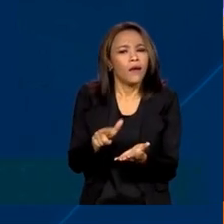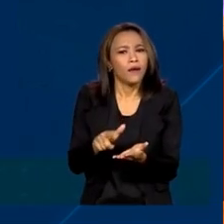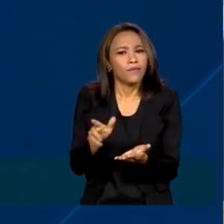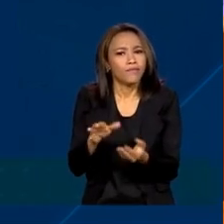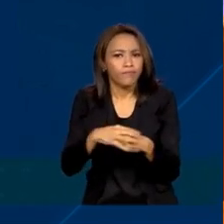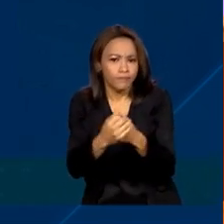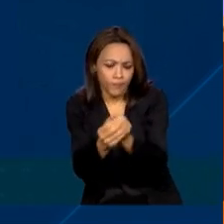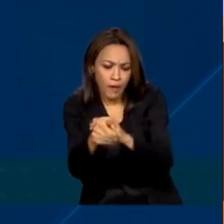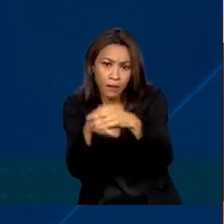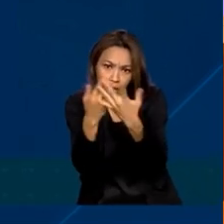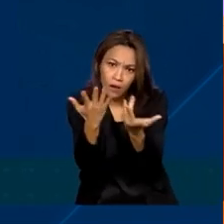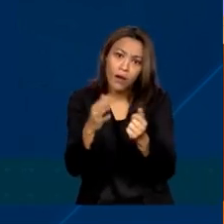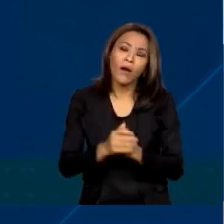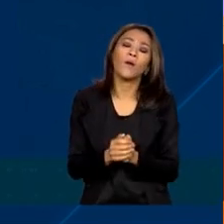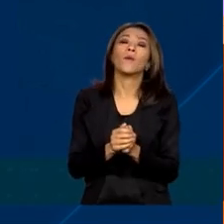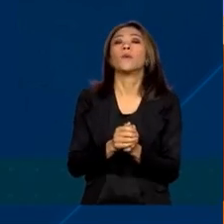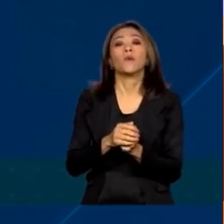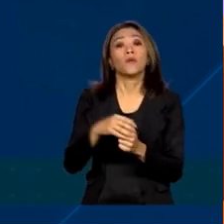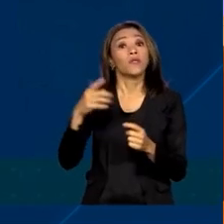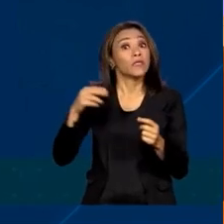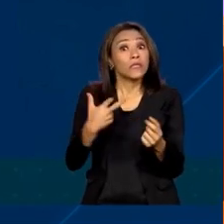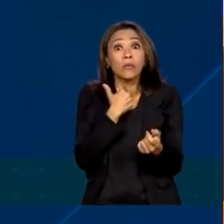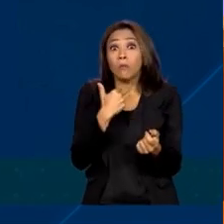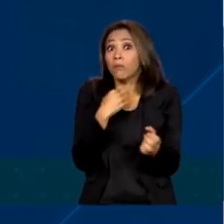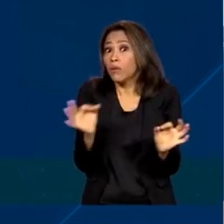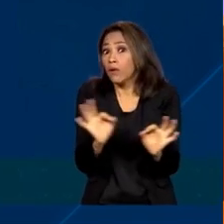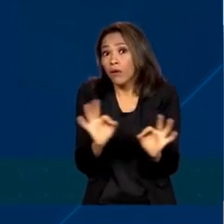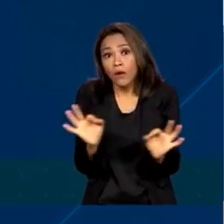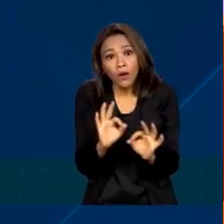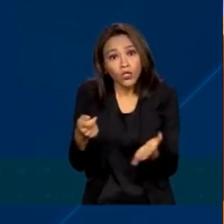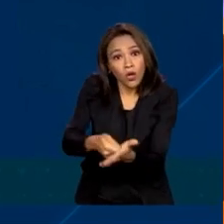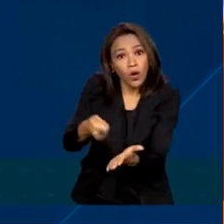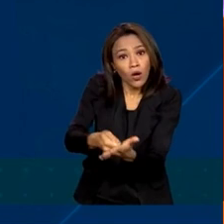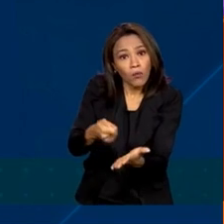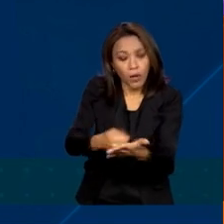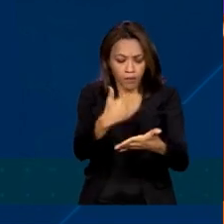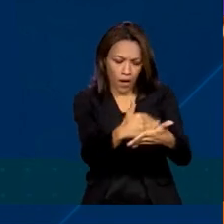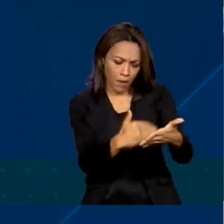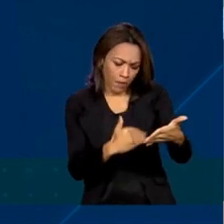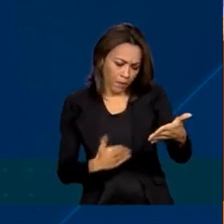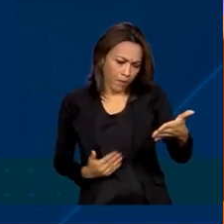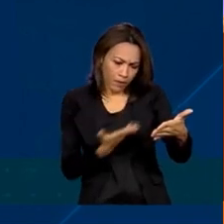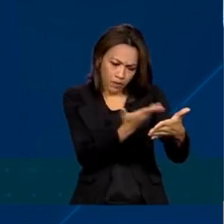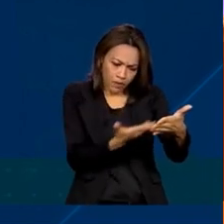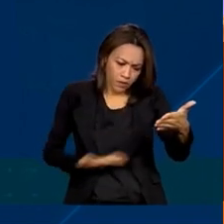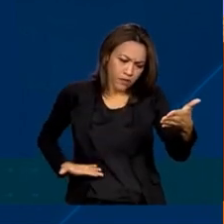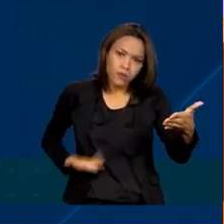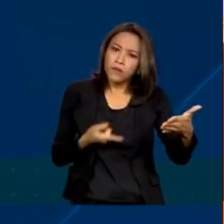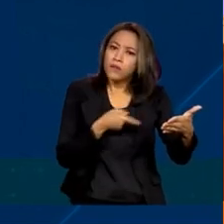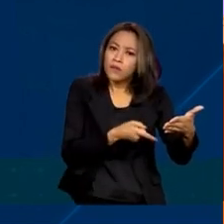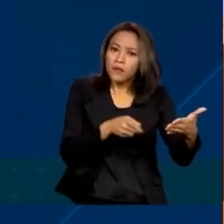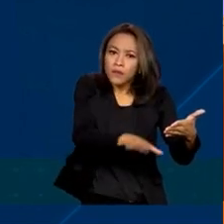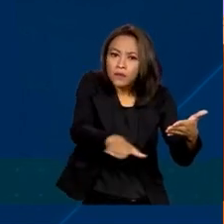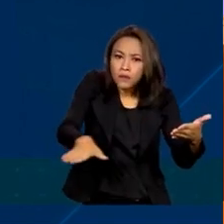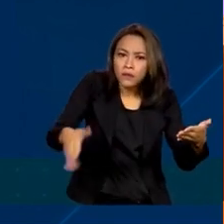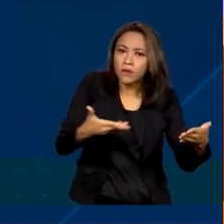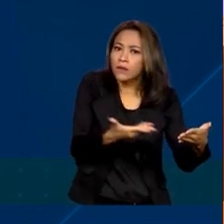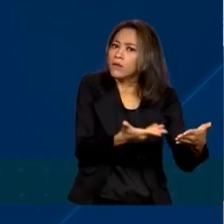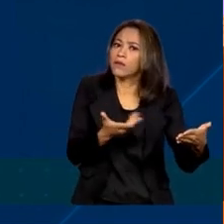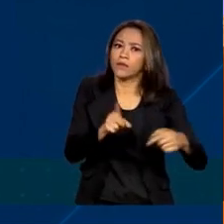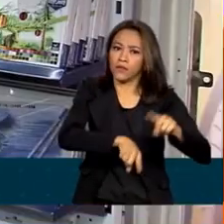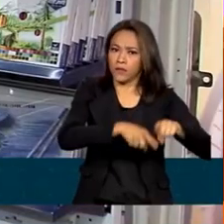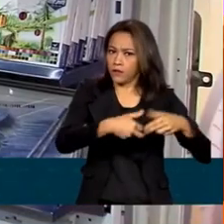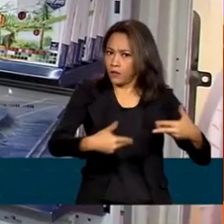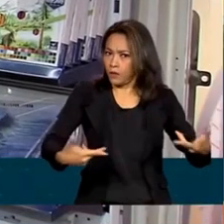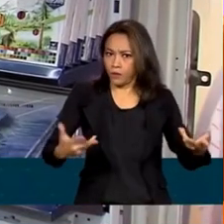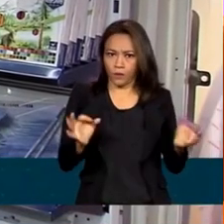papel higiênico, não podem ser cobrados e não podem constar dos itens da lista do material